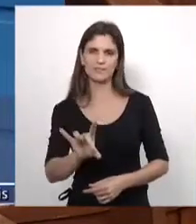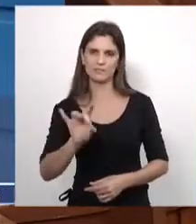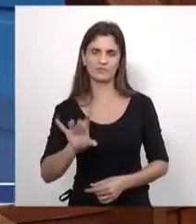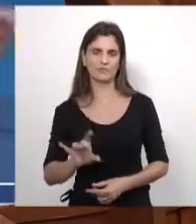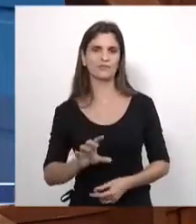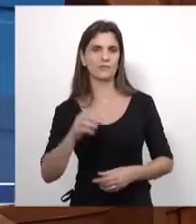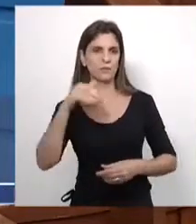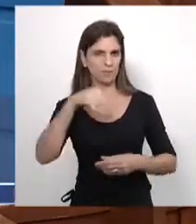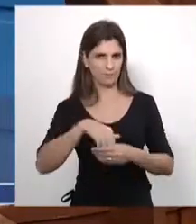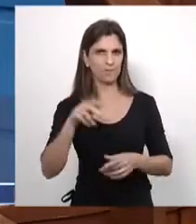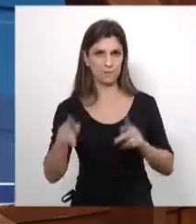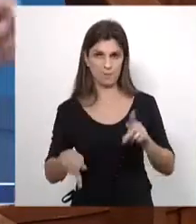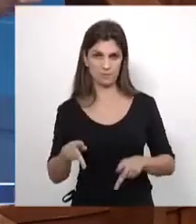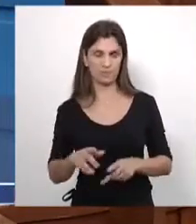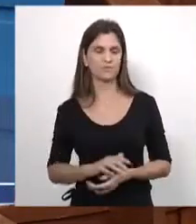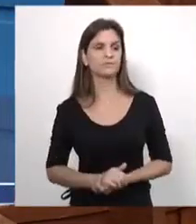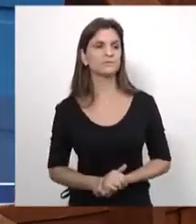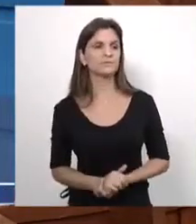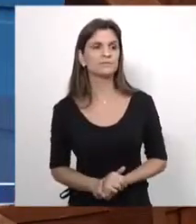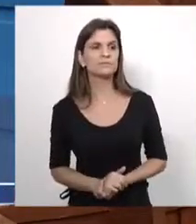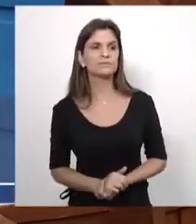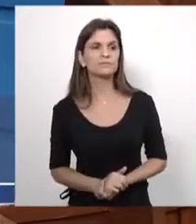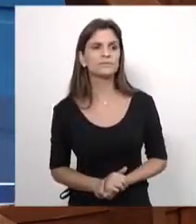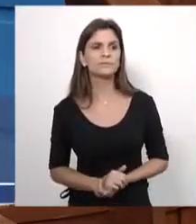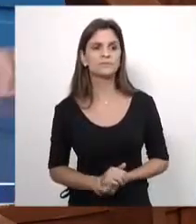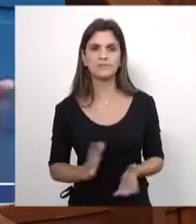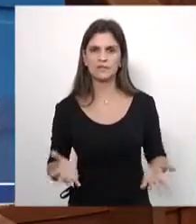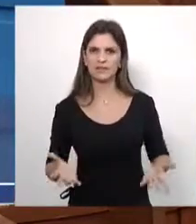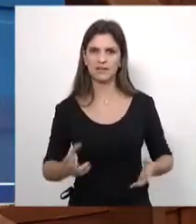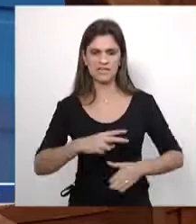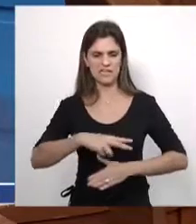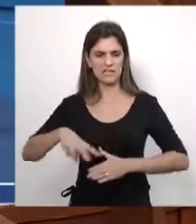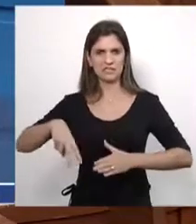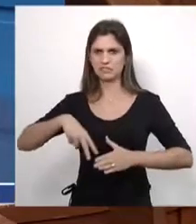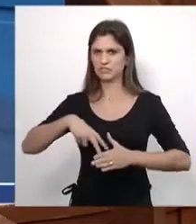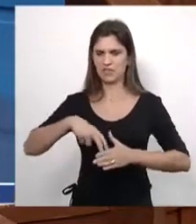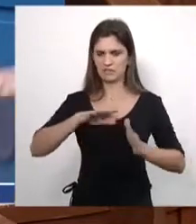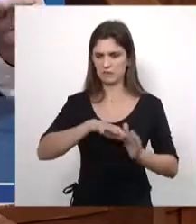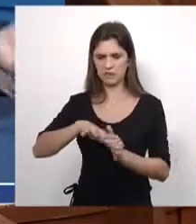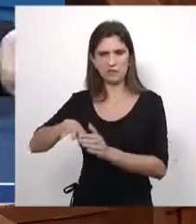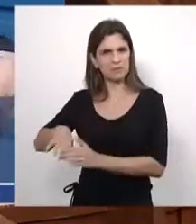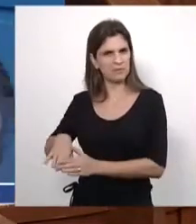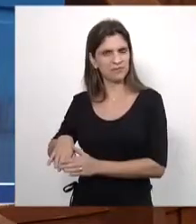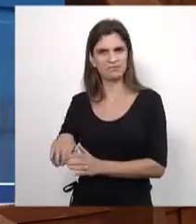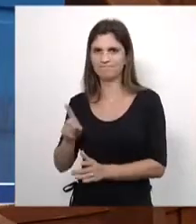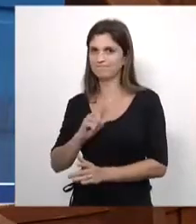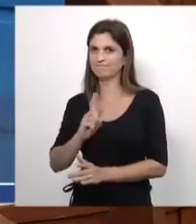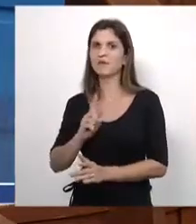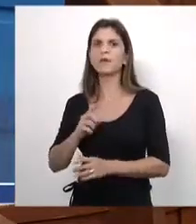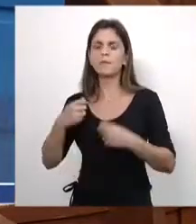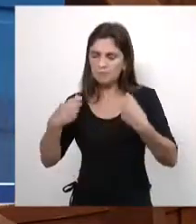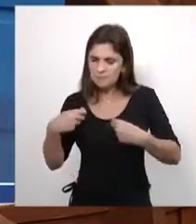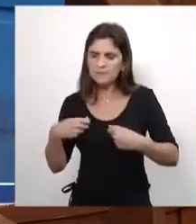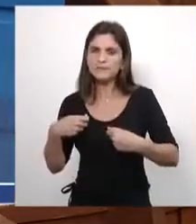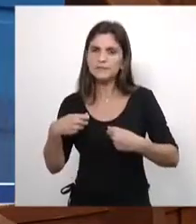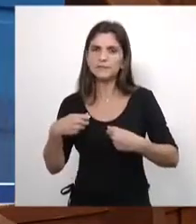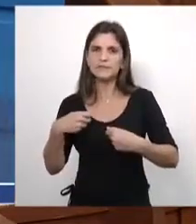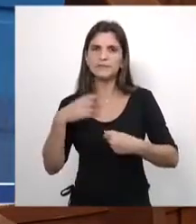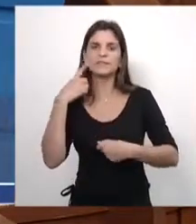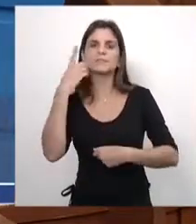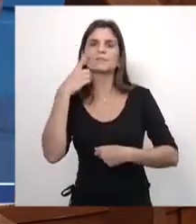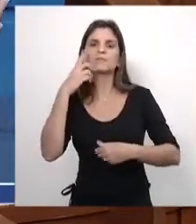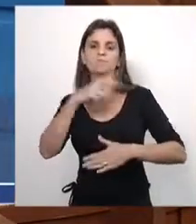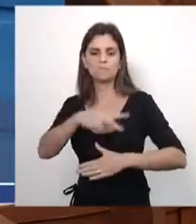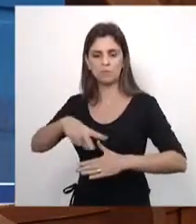parlamento. E aí, o eu venho fazer? Quando vai falar que quer tirar tribuna do parlamento, ao contrário, nós queremos que o deputado use a tribuna. Agora, não é